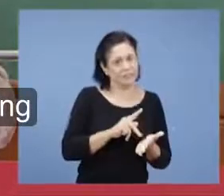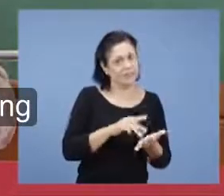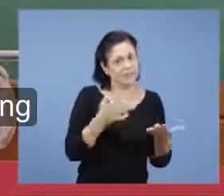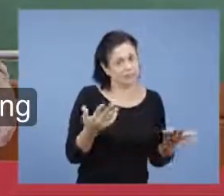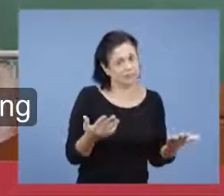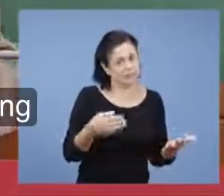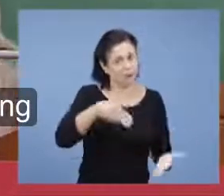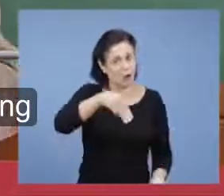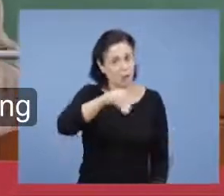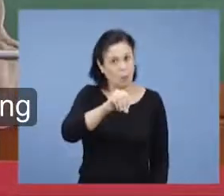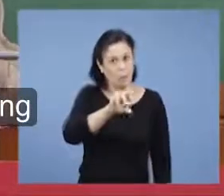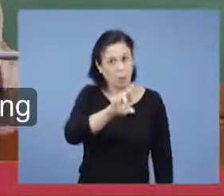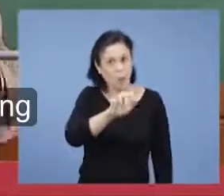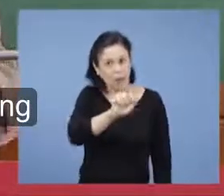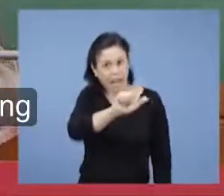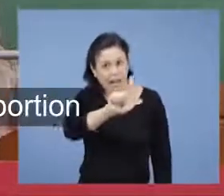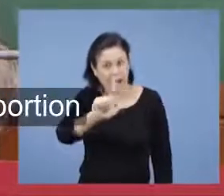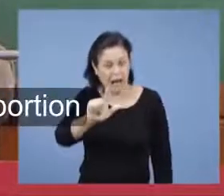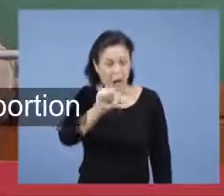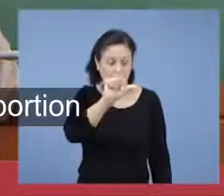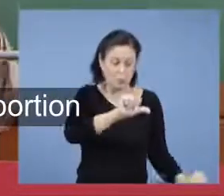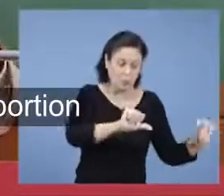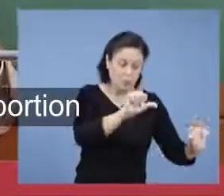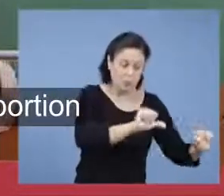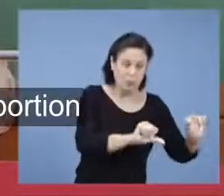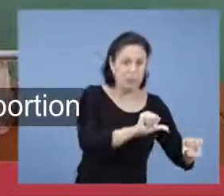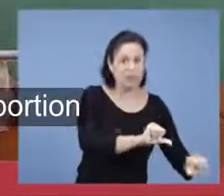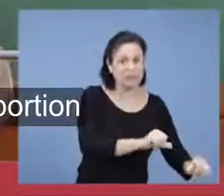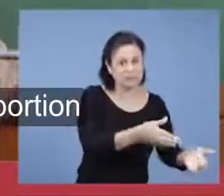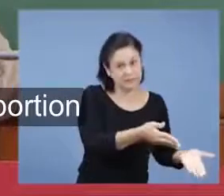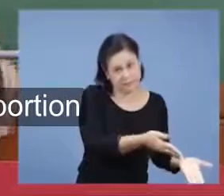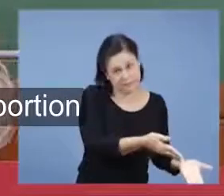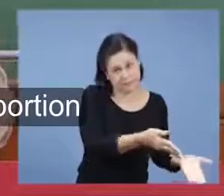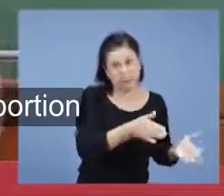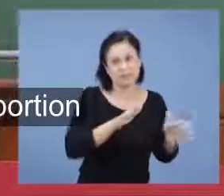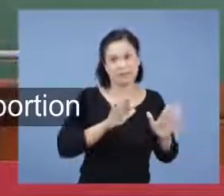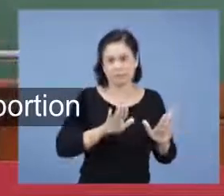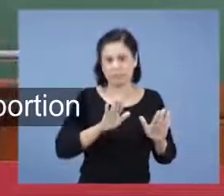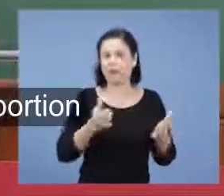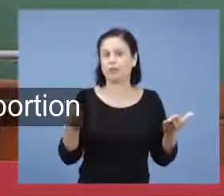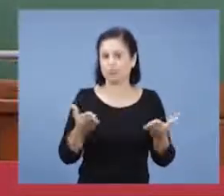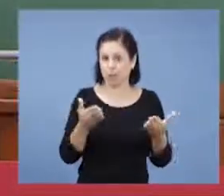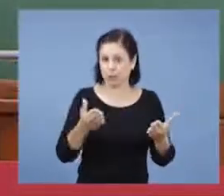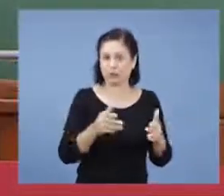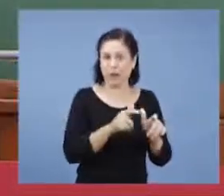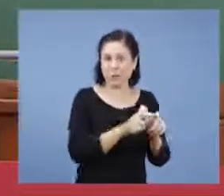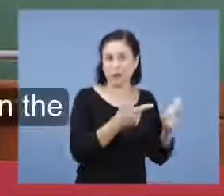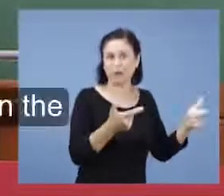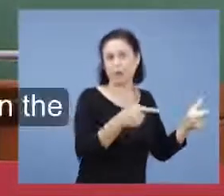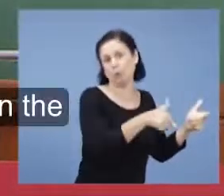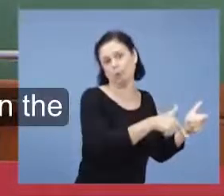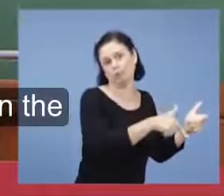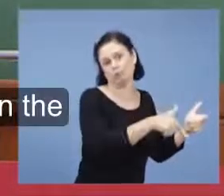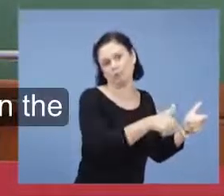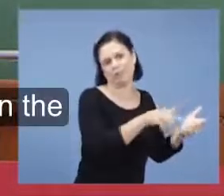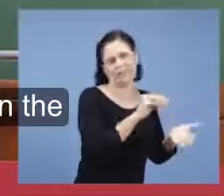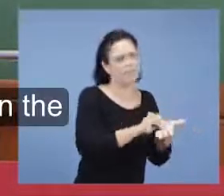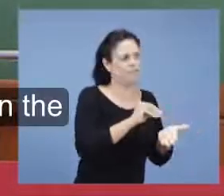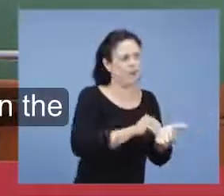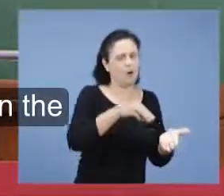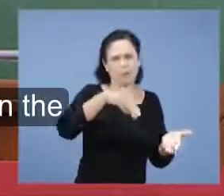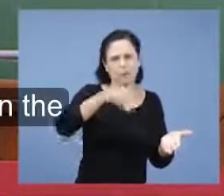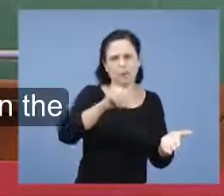moral, que o mundo vai vivendo. Isso sempre viveu, mas hoje em maior proporção. Dados os meios de